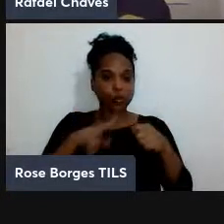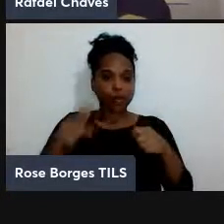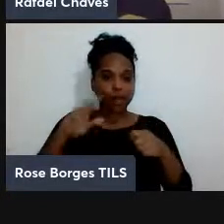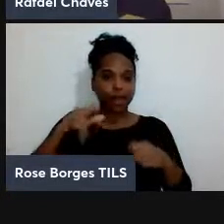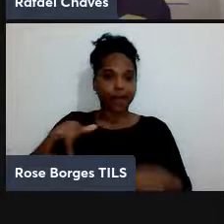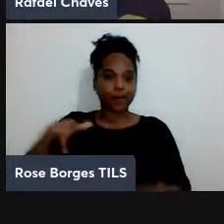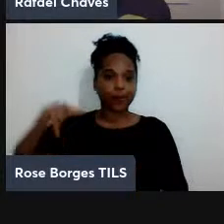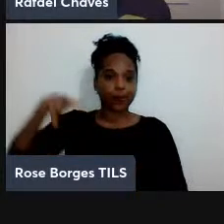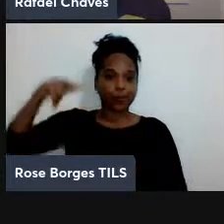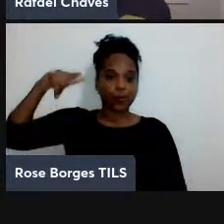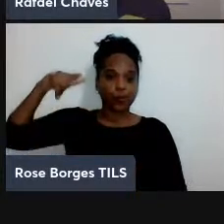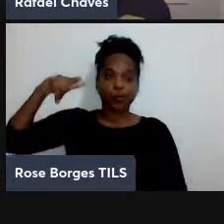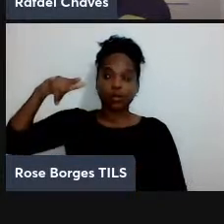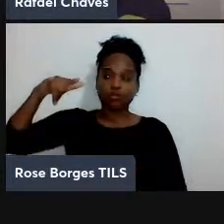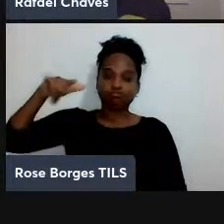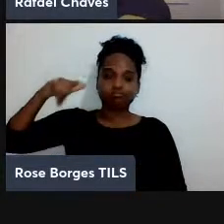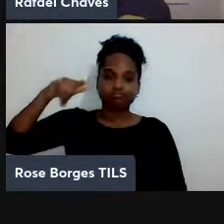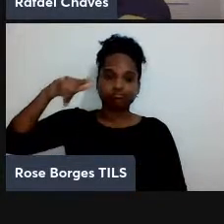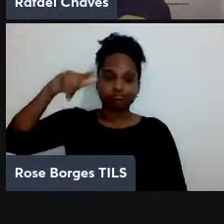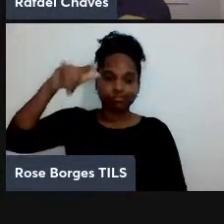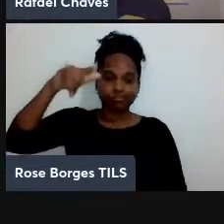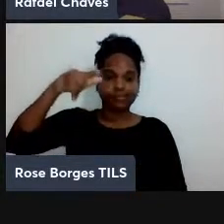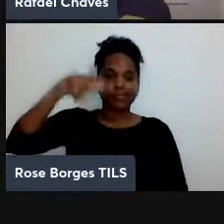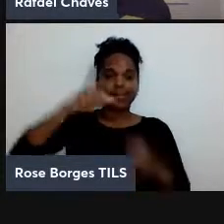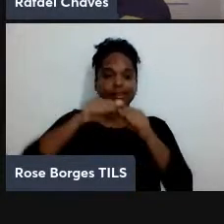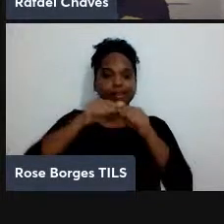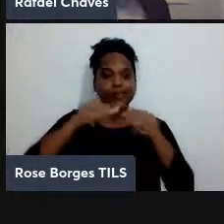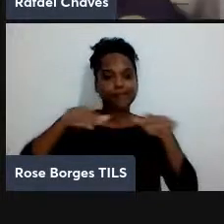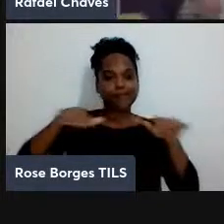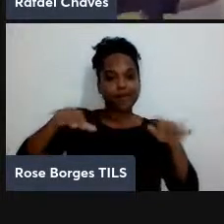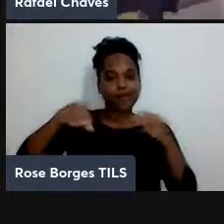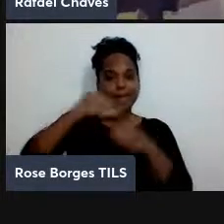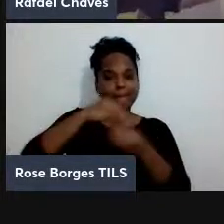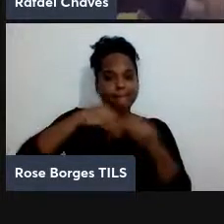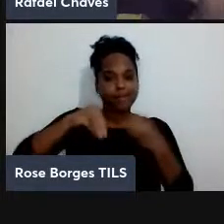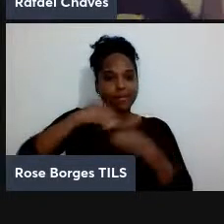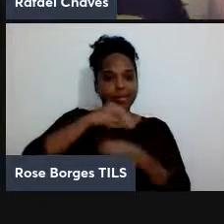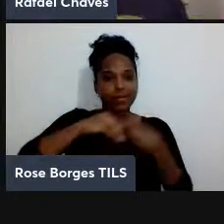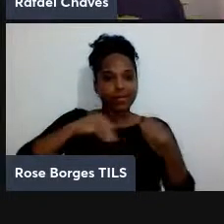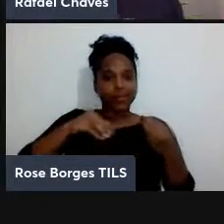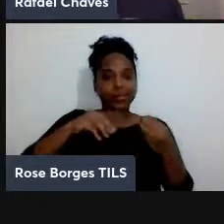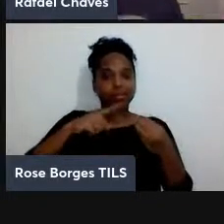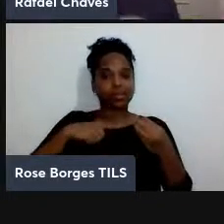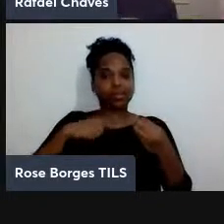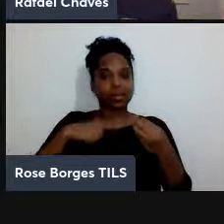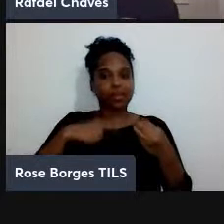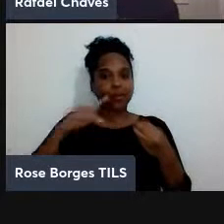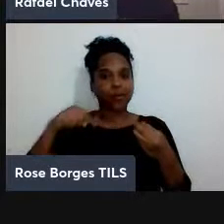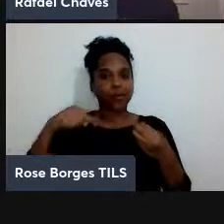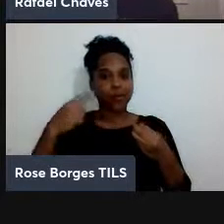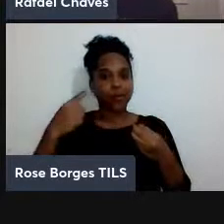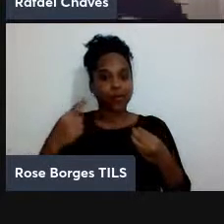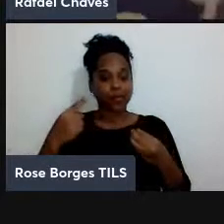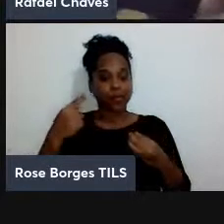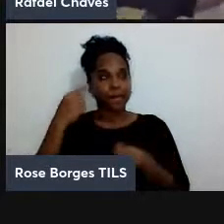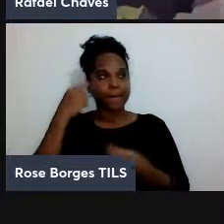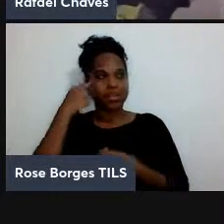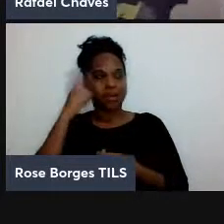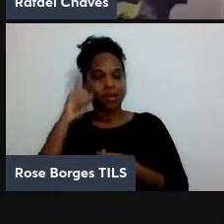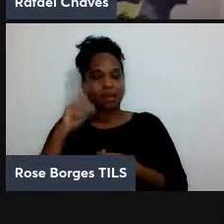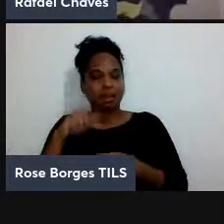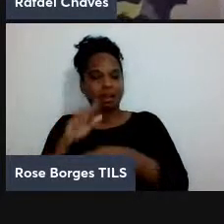distribuir esse emaranhamento entre os diferentes pontos então um futuro próximo não é ficção científica mais imaginar